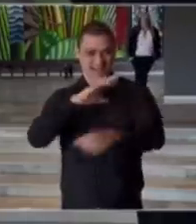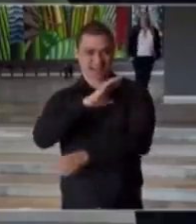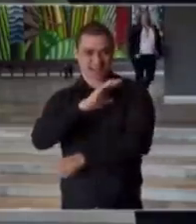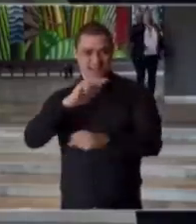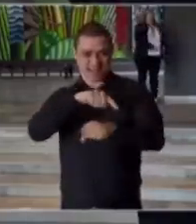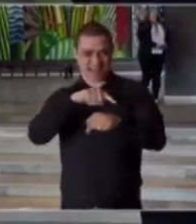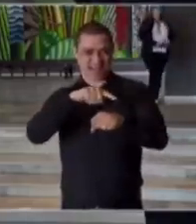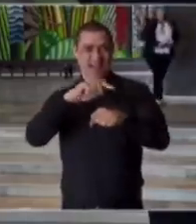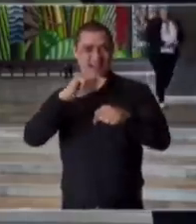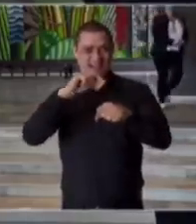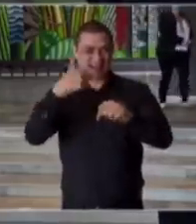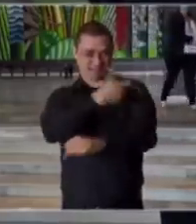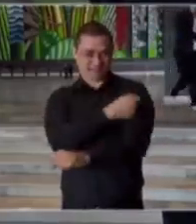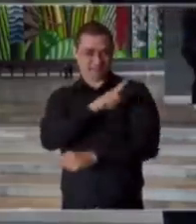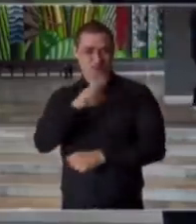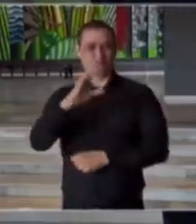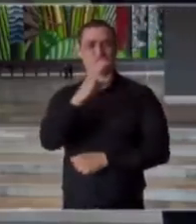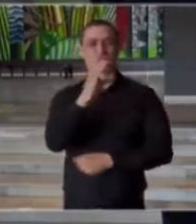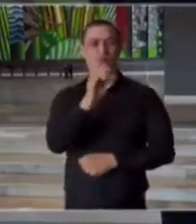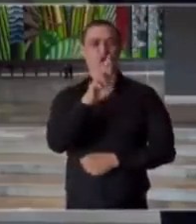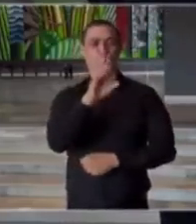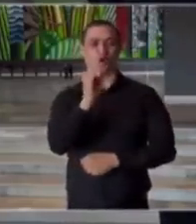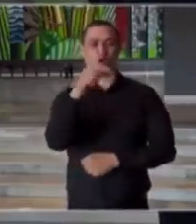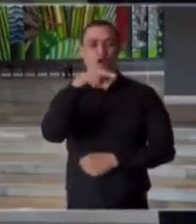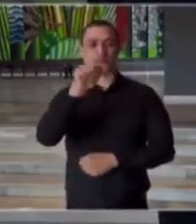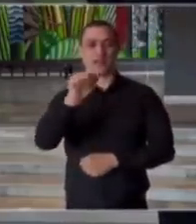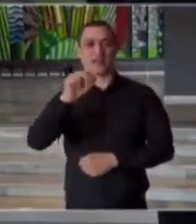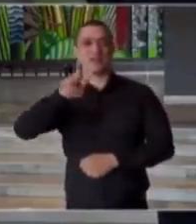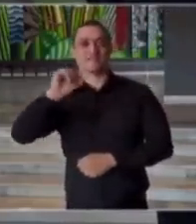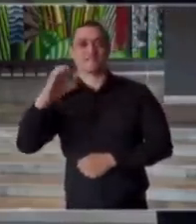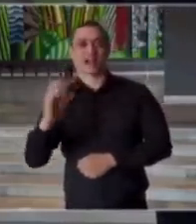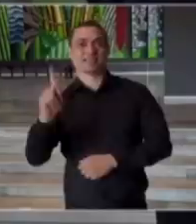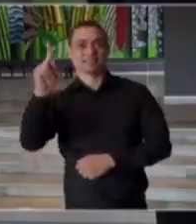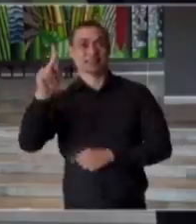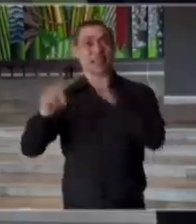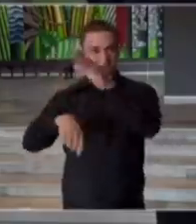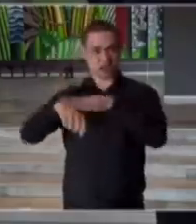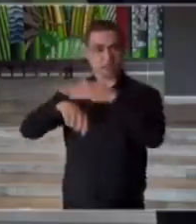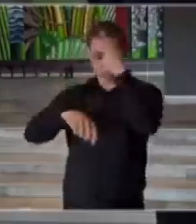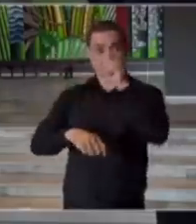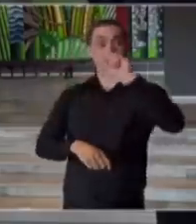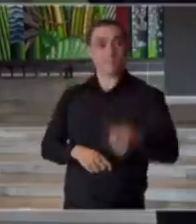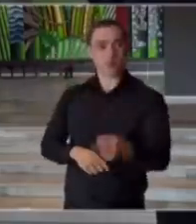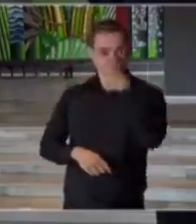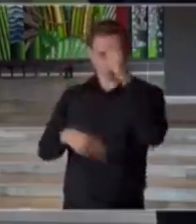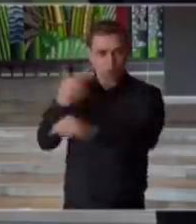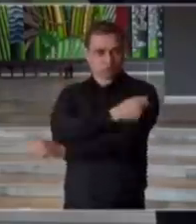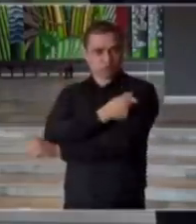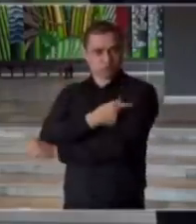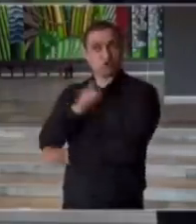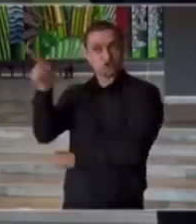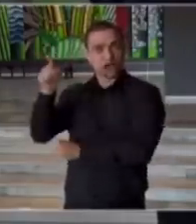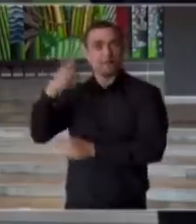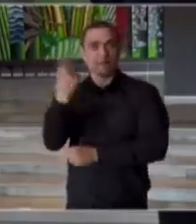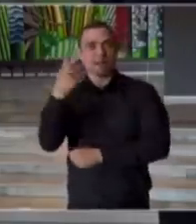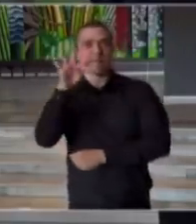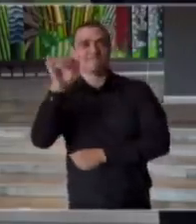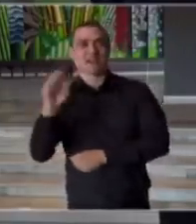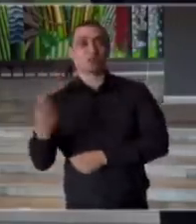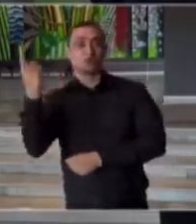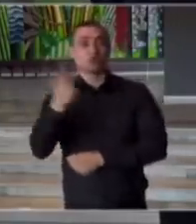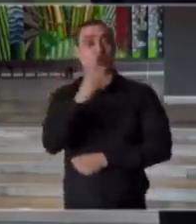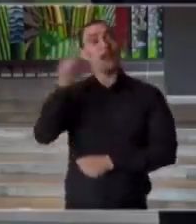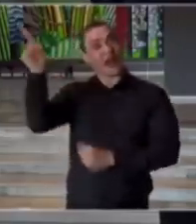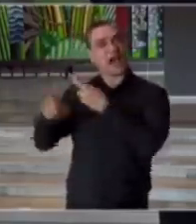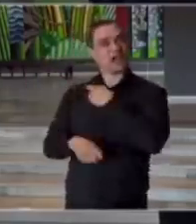Coronavac. A vacina da Sinovac já foi administrada em mil pessoas, nas fases 1 e 2, na